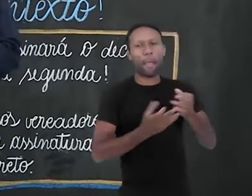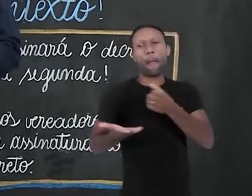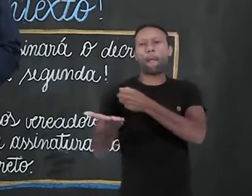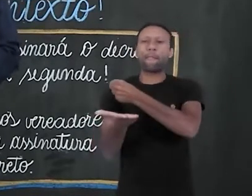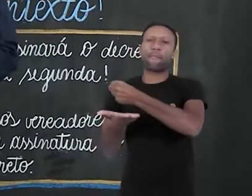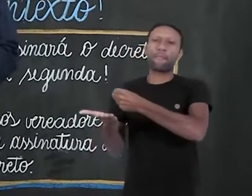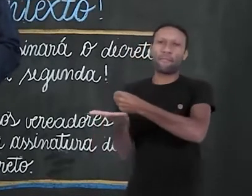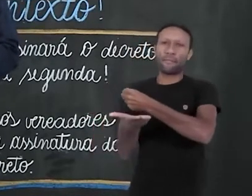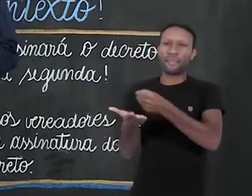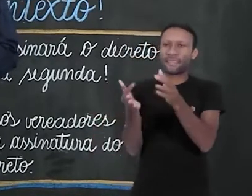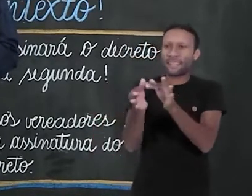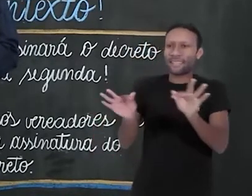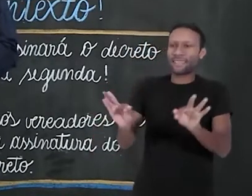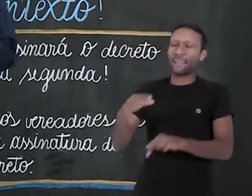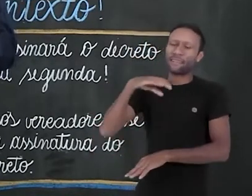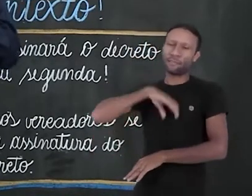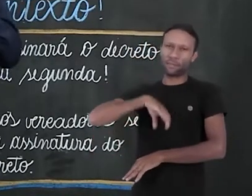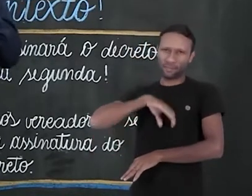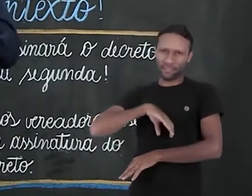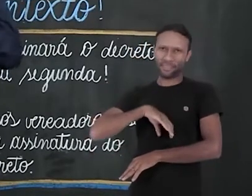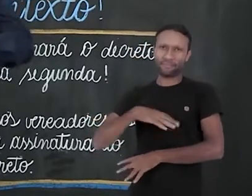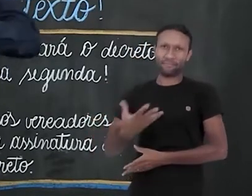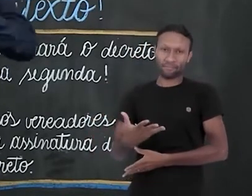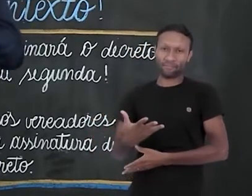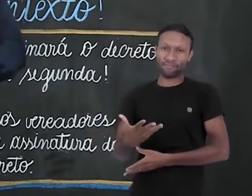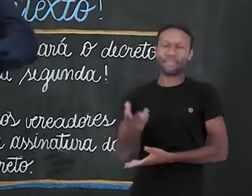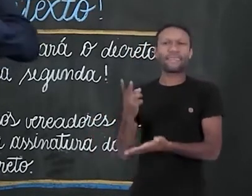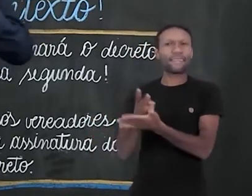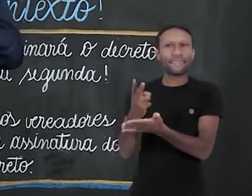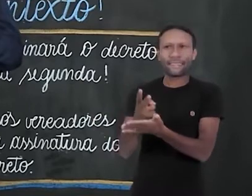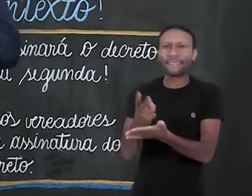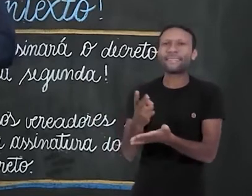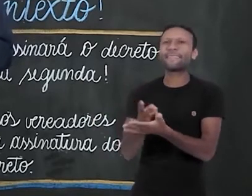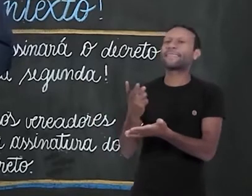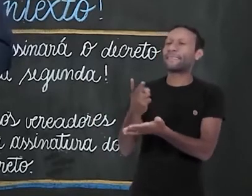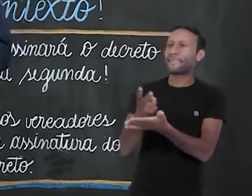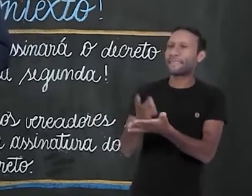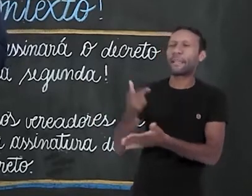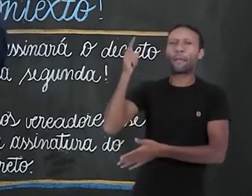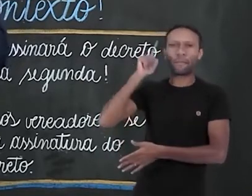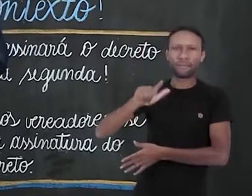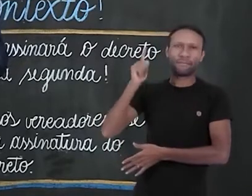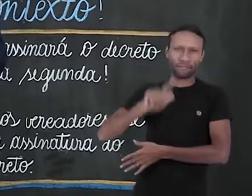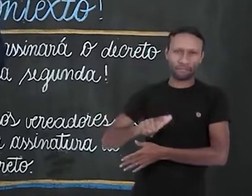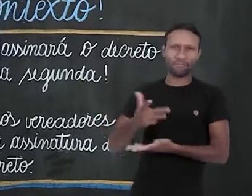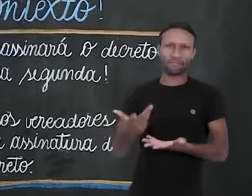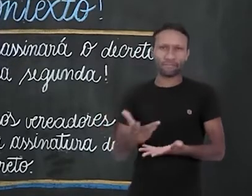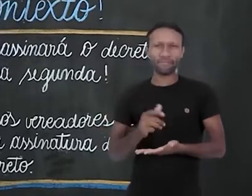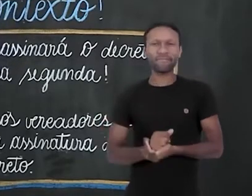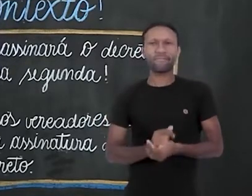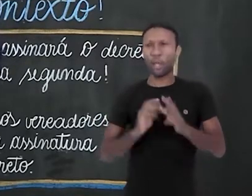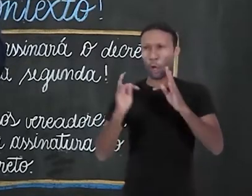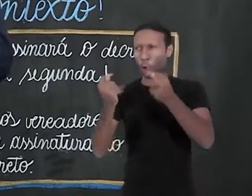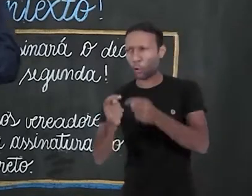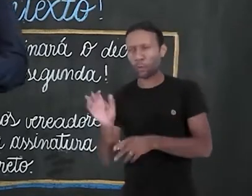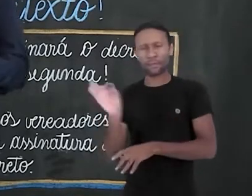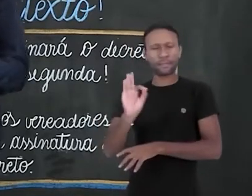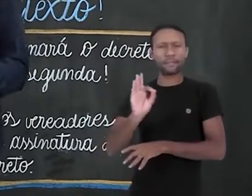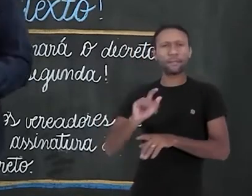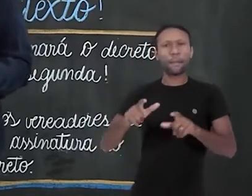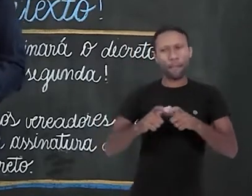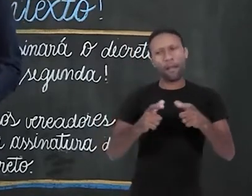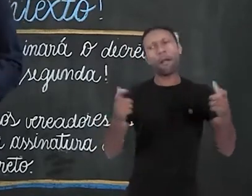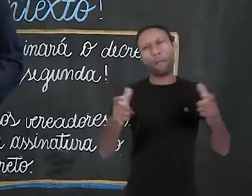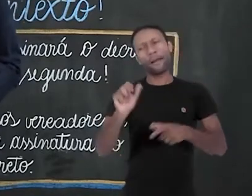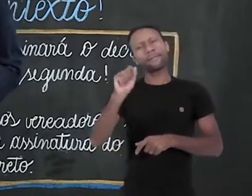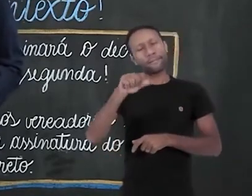da sintaxe da língua portuguesa. Ela vai se repetir em diversas construções linguísticas. Em todas? Não, mas na maior parte